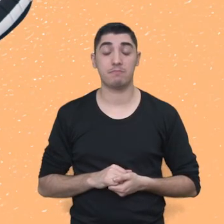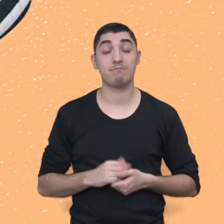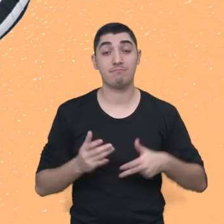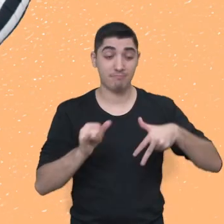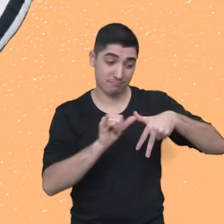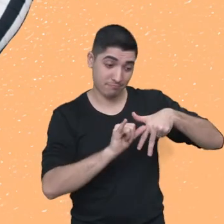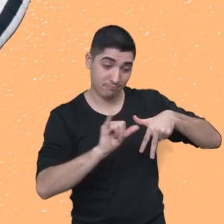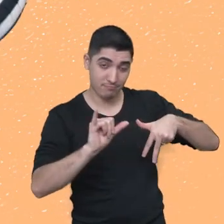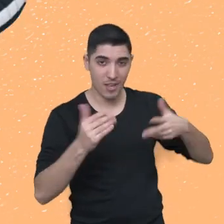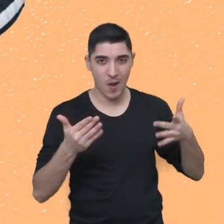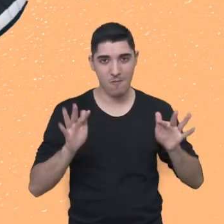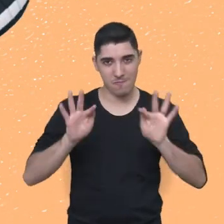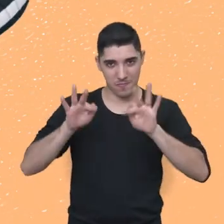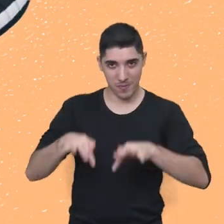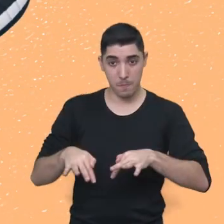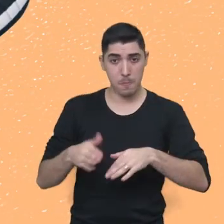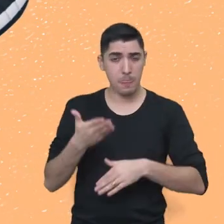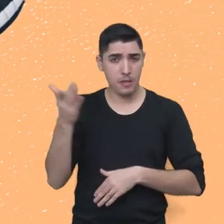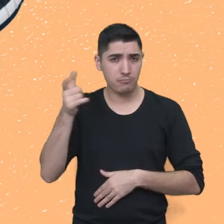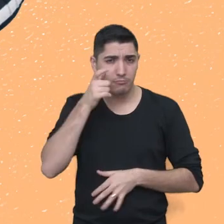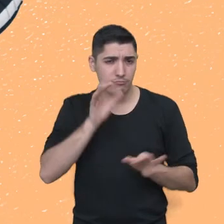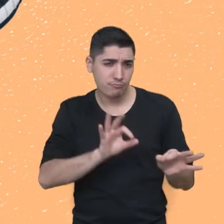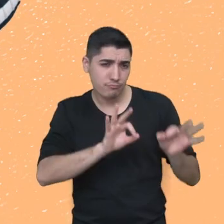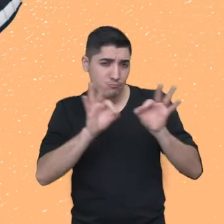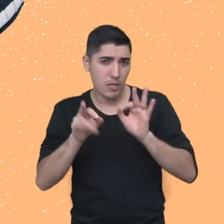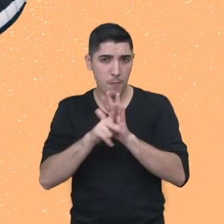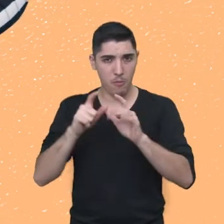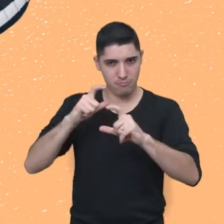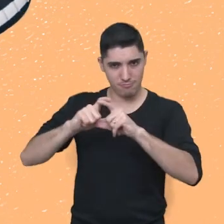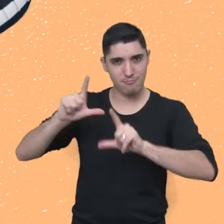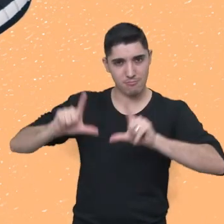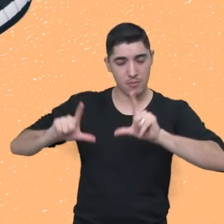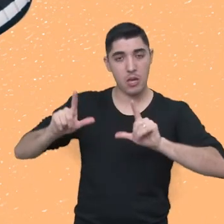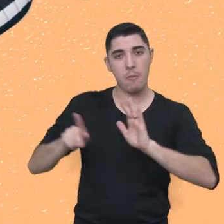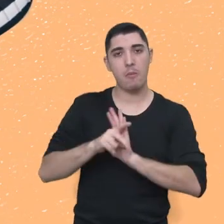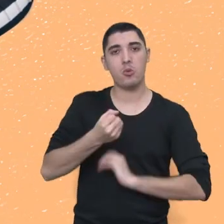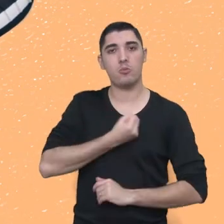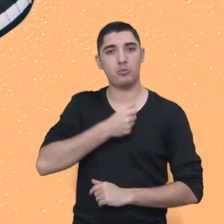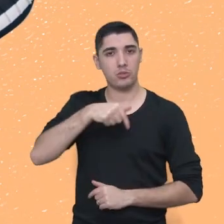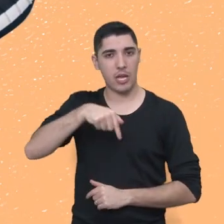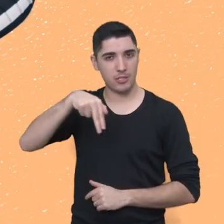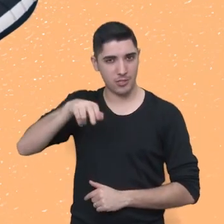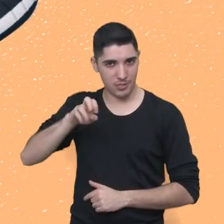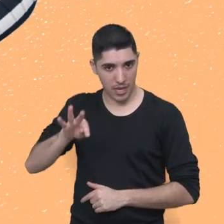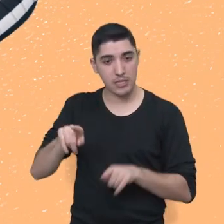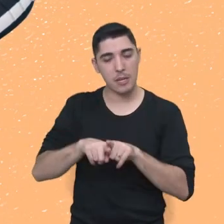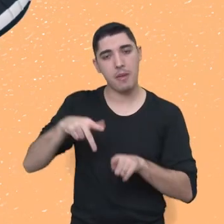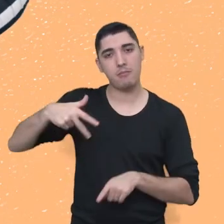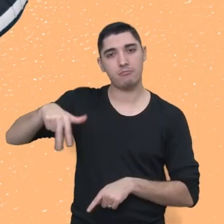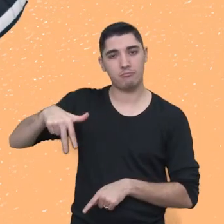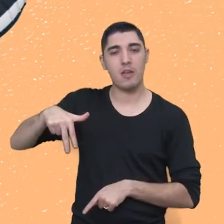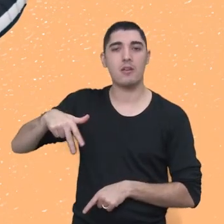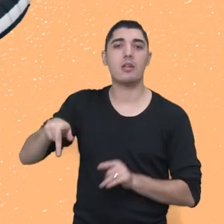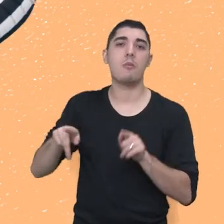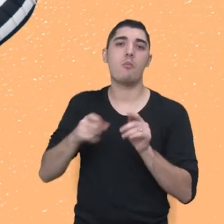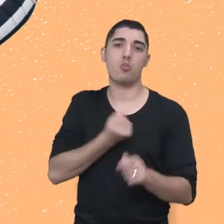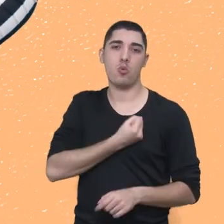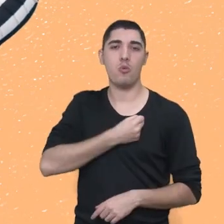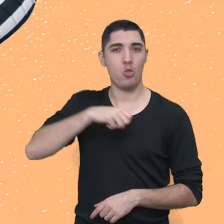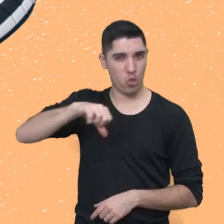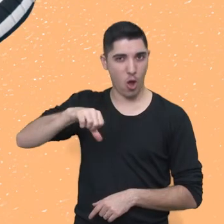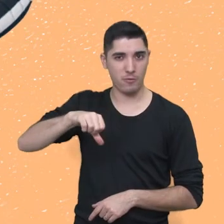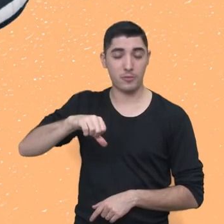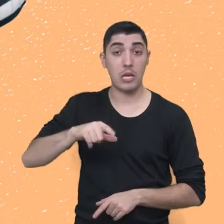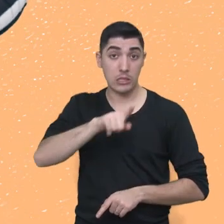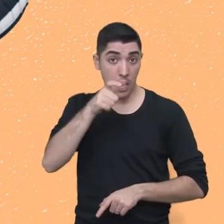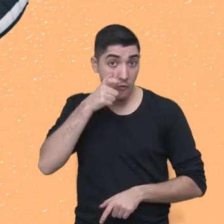O Com a Palavra fica por aqui. Acompanhe a programação da TV Câmara pelo canal 7 da NET e pela Vivo TV no canal